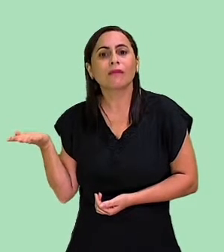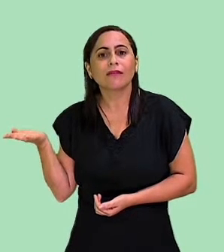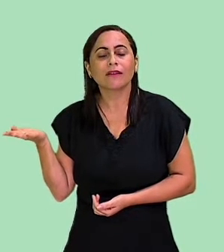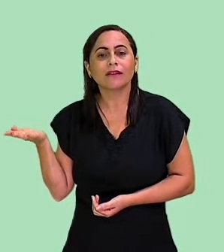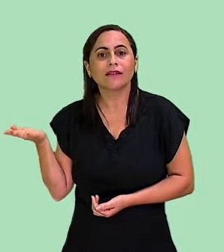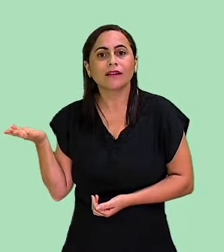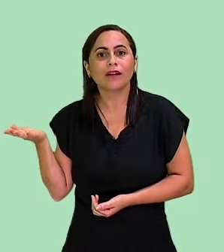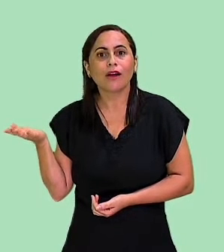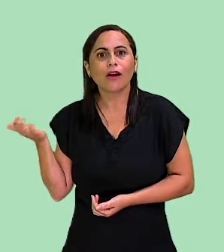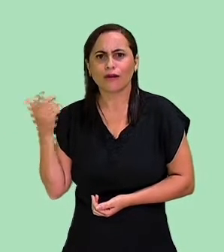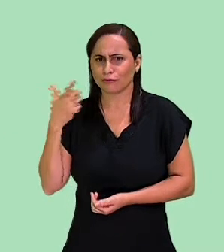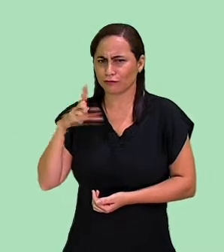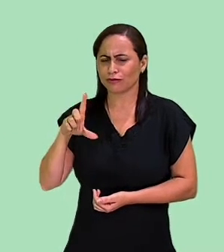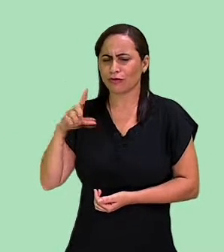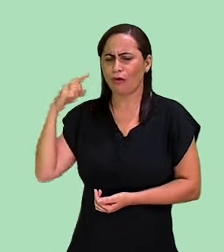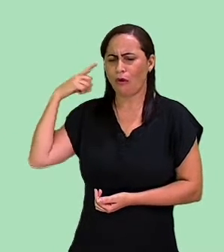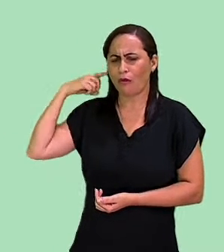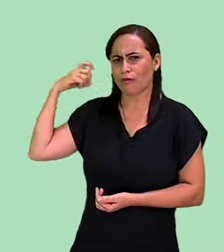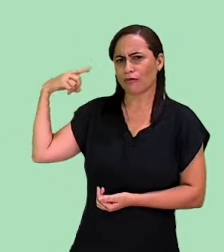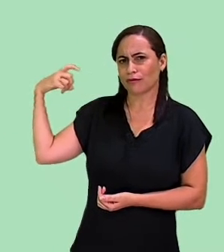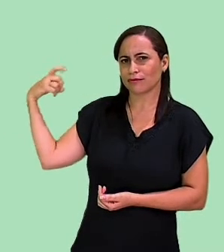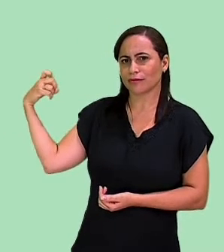Vamos ouvir de novo